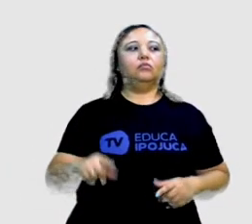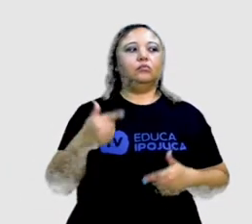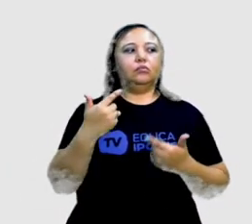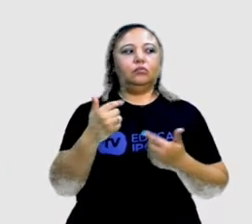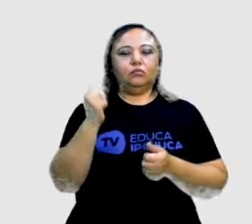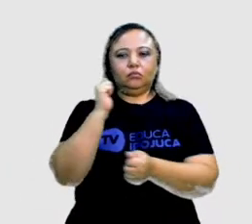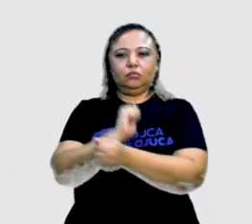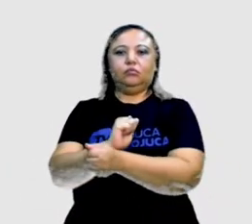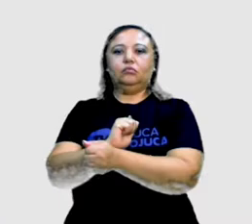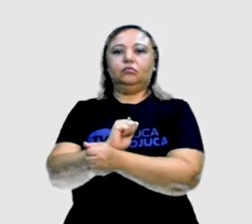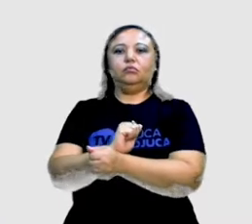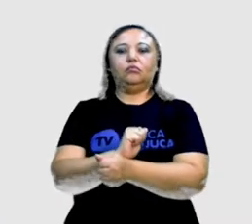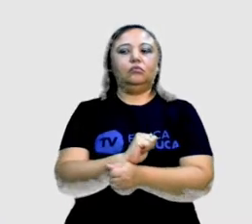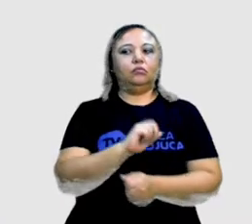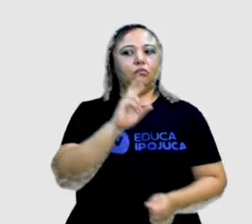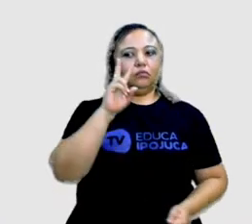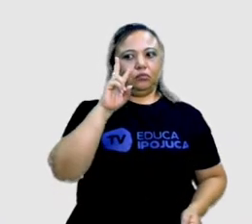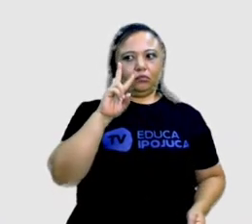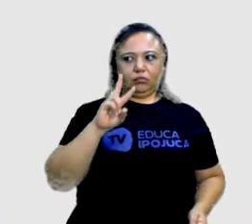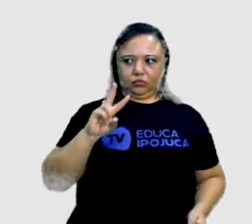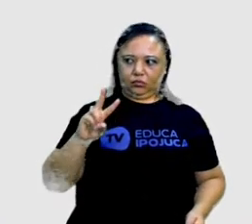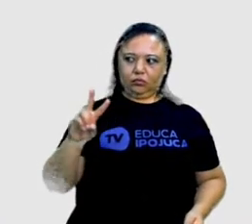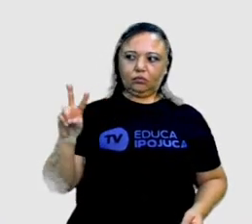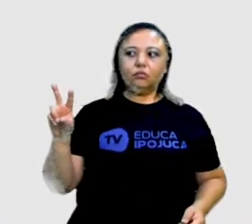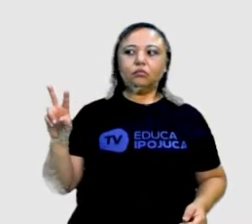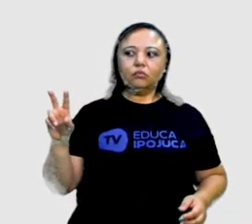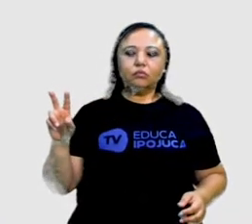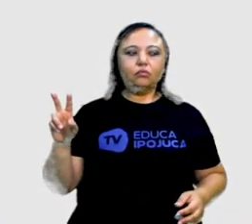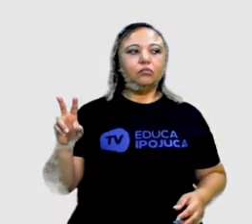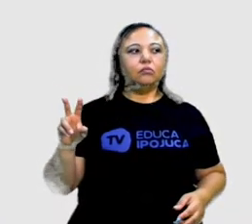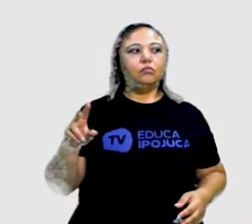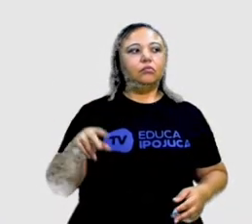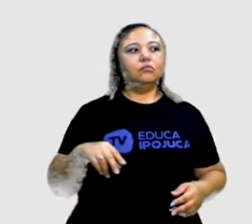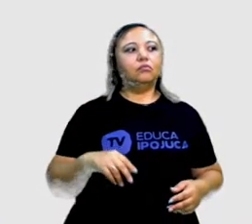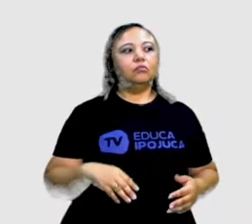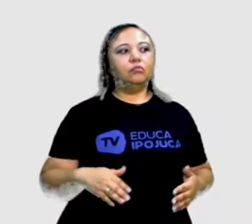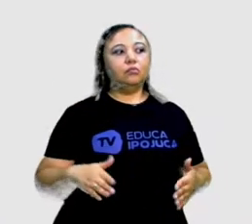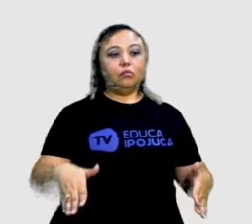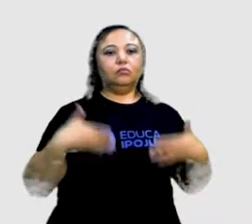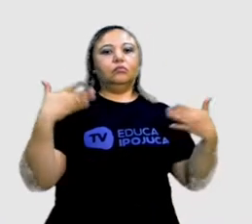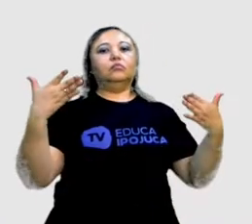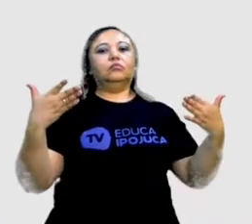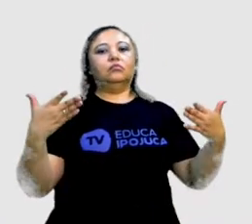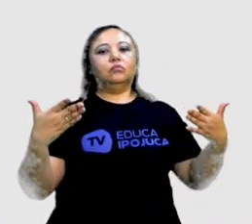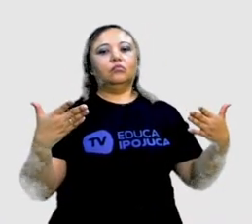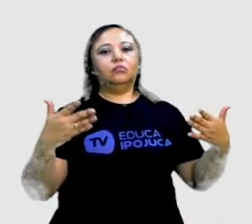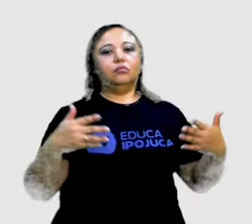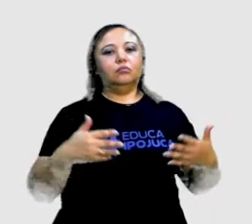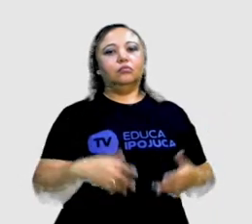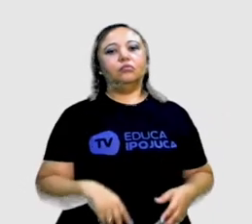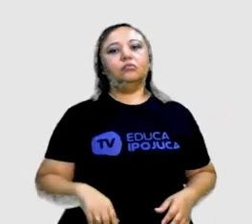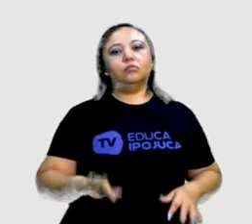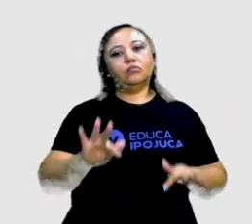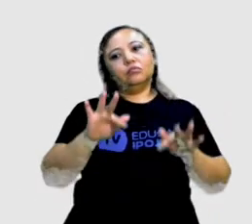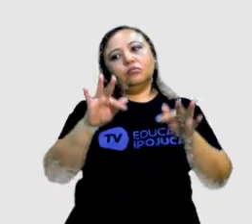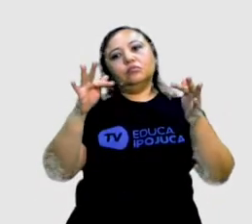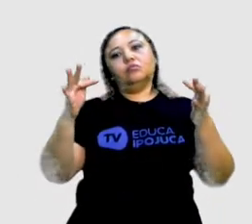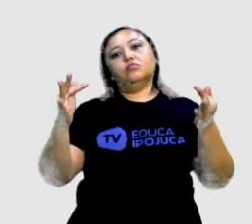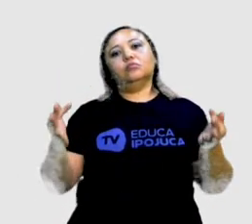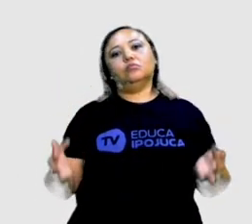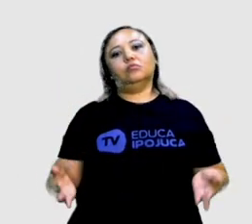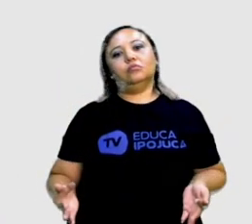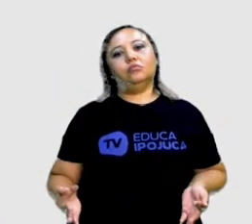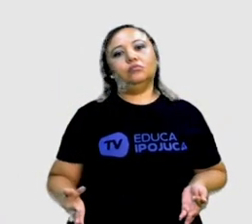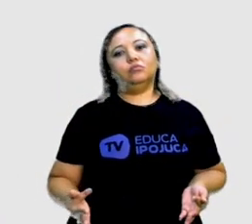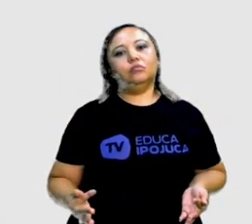Os alunos olham arregalados para Emily e se espantam com a simplicidade com que ela resolver a questão.